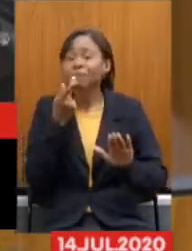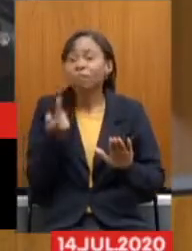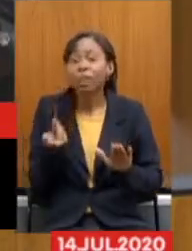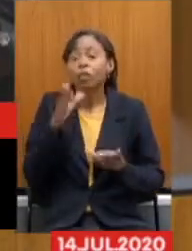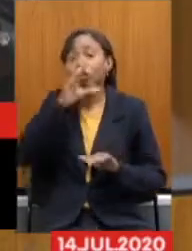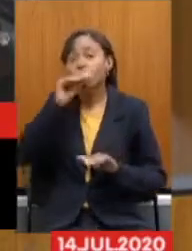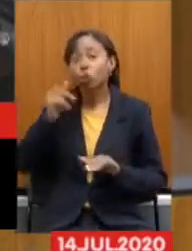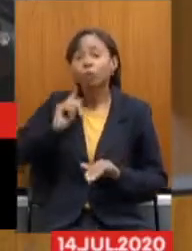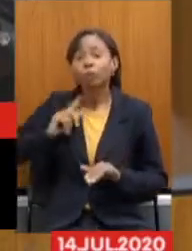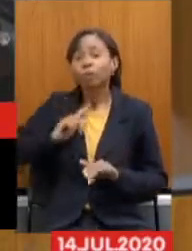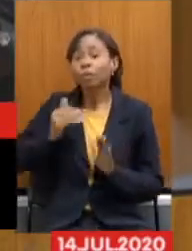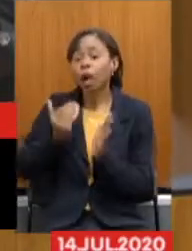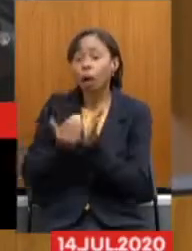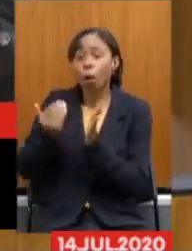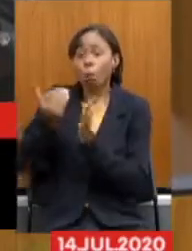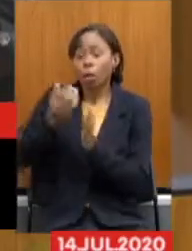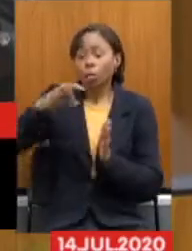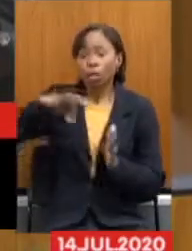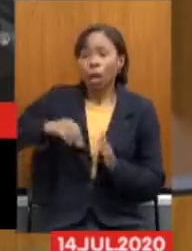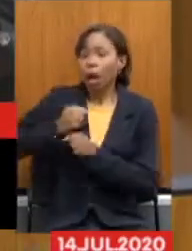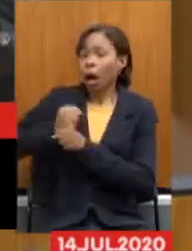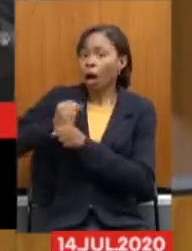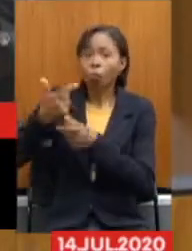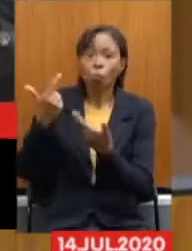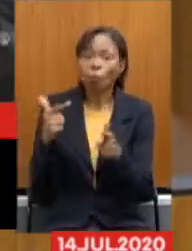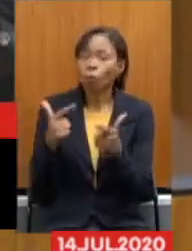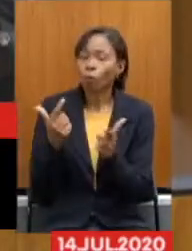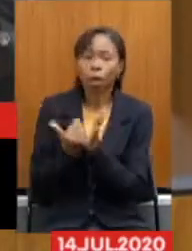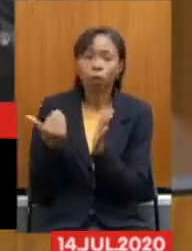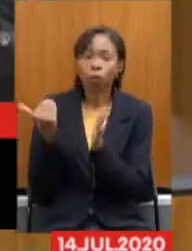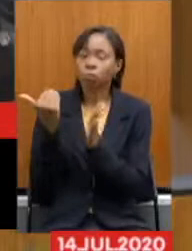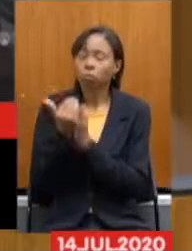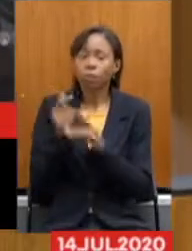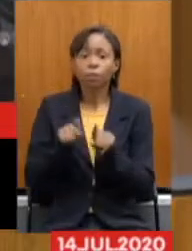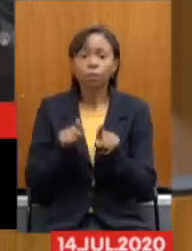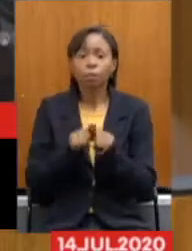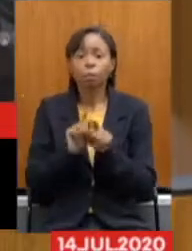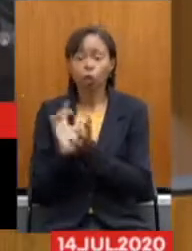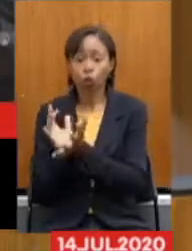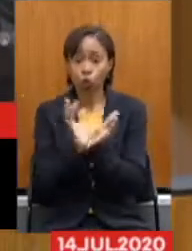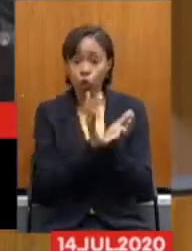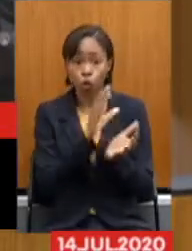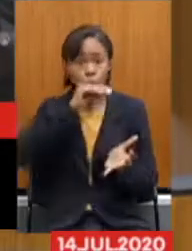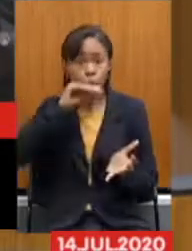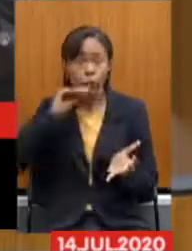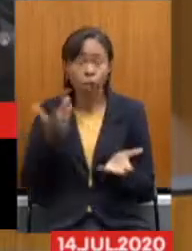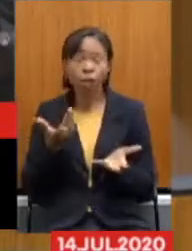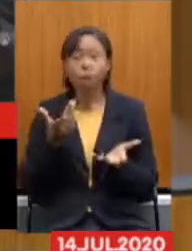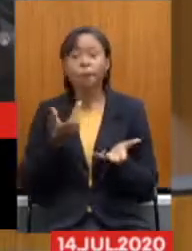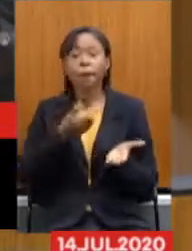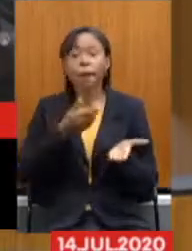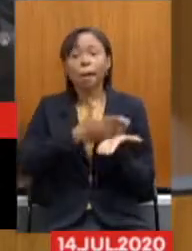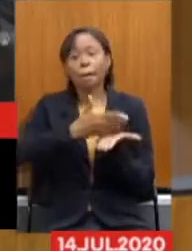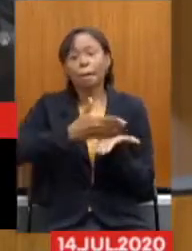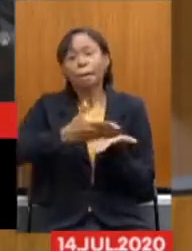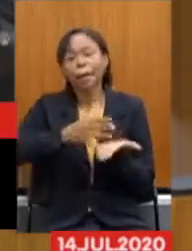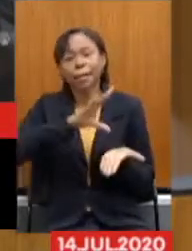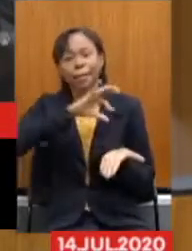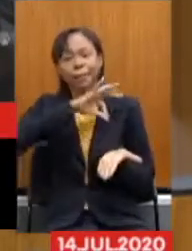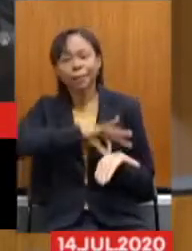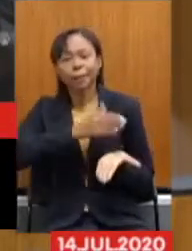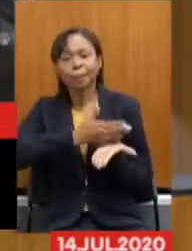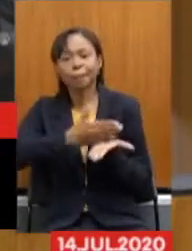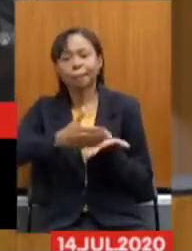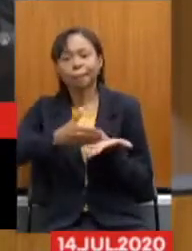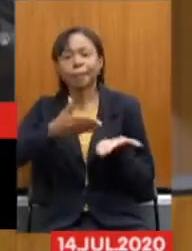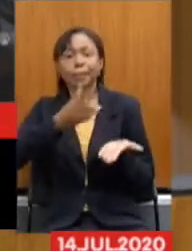Sem aumento Real de salário Ninguém mencione Que o conjunto De servidores Recebem Os vencimentos Parcelados Ninguém mencione Que